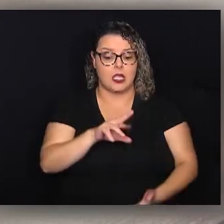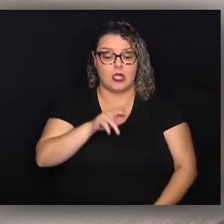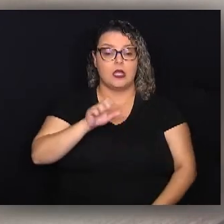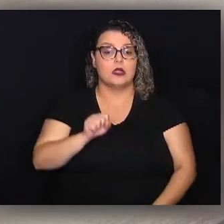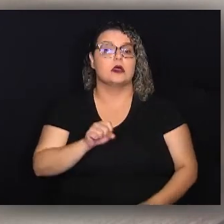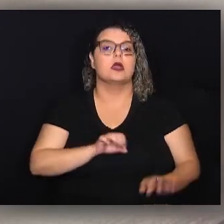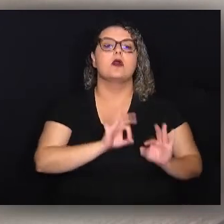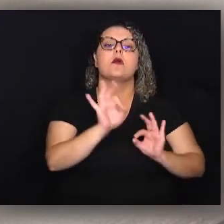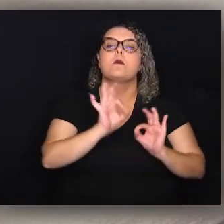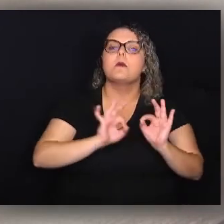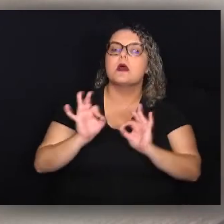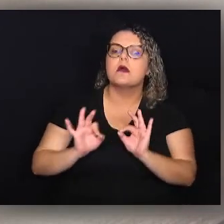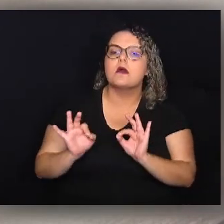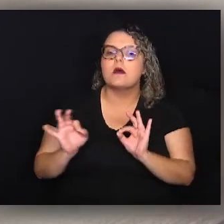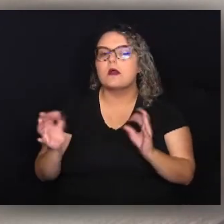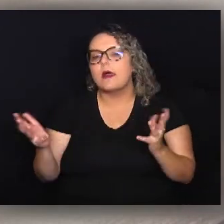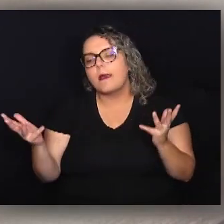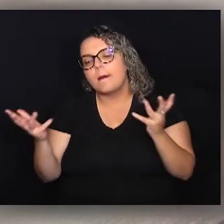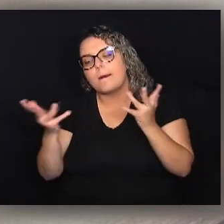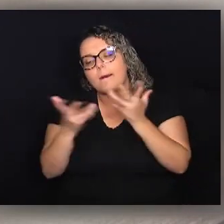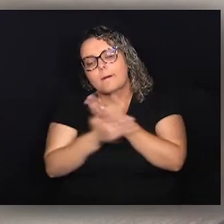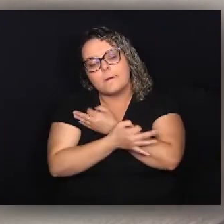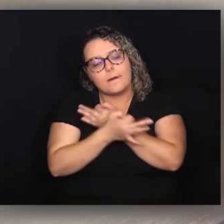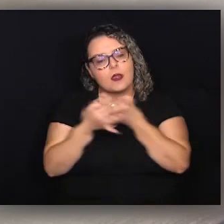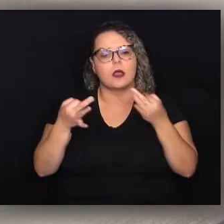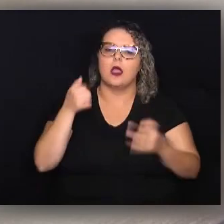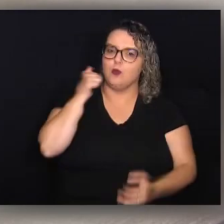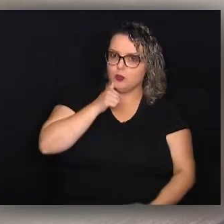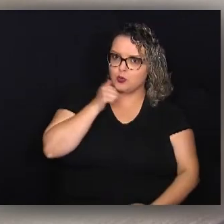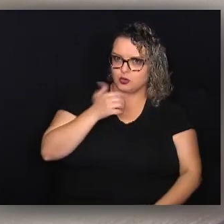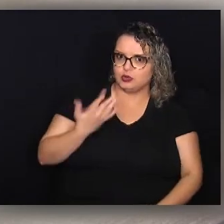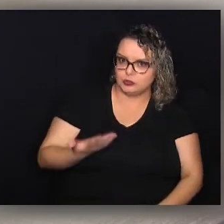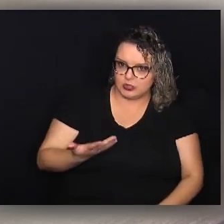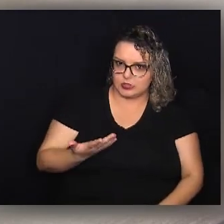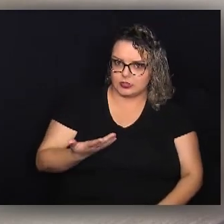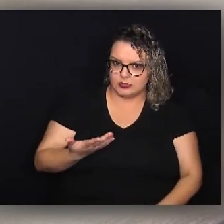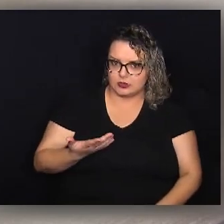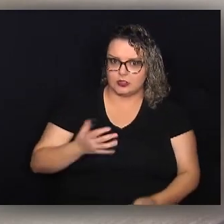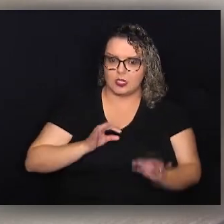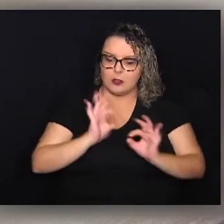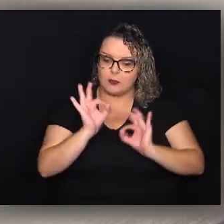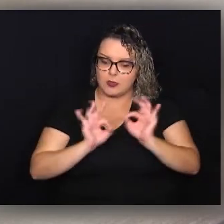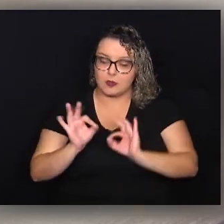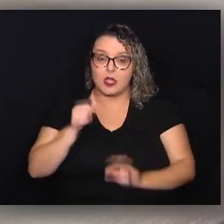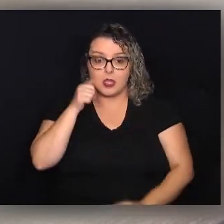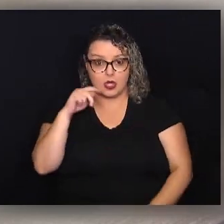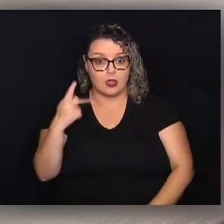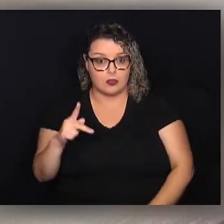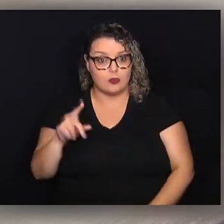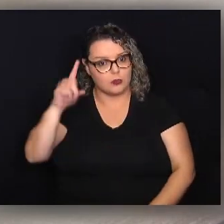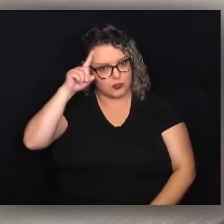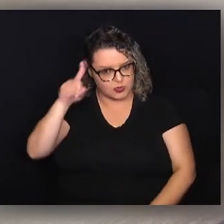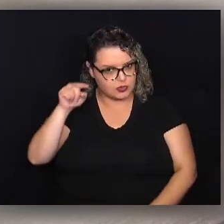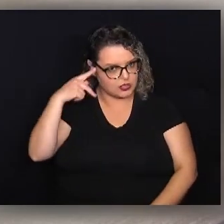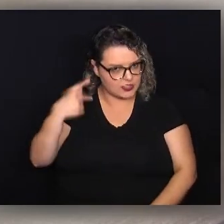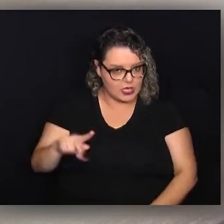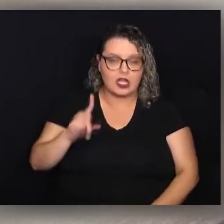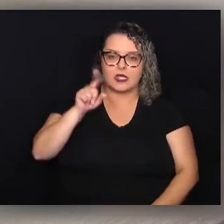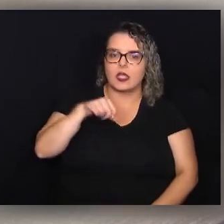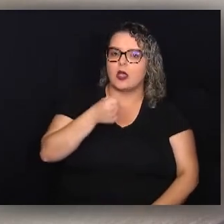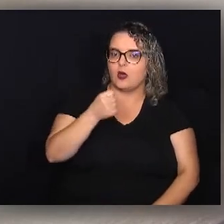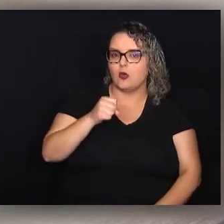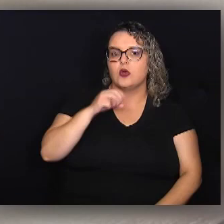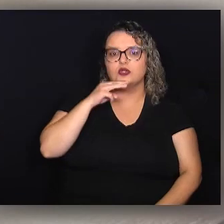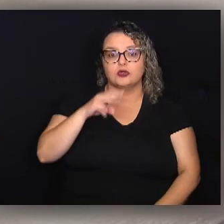e esteja preparando, abrilhantando a mulher para preparando ela para o dia dela que é